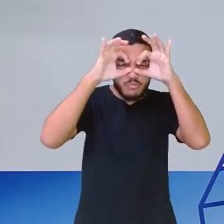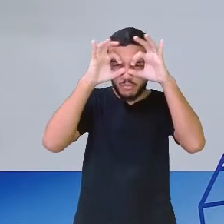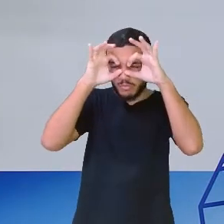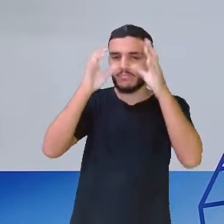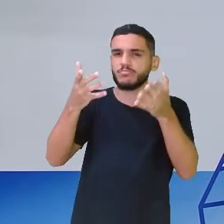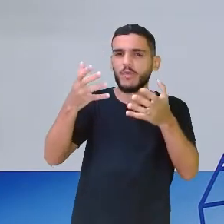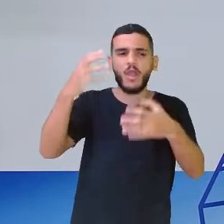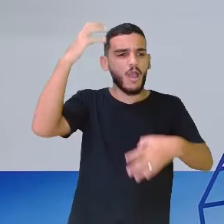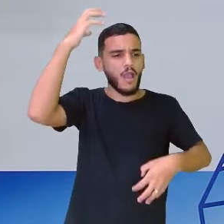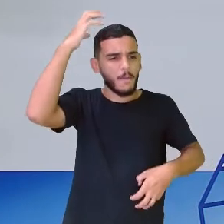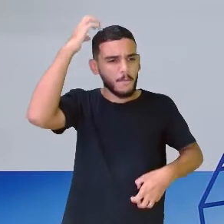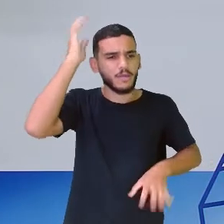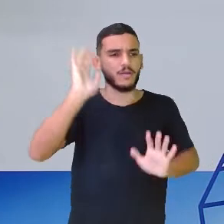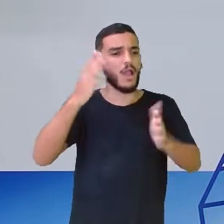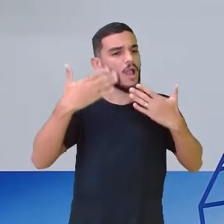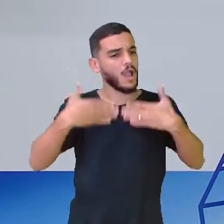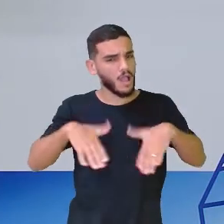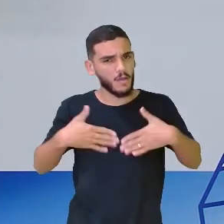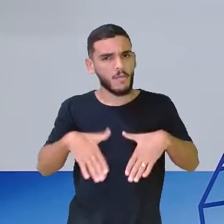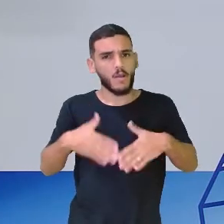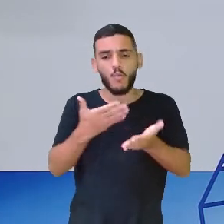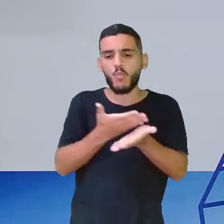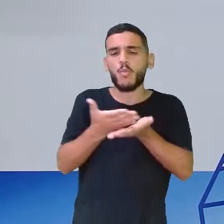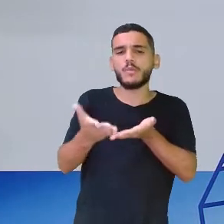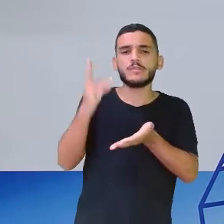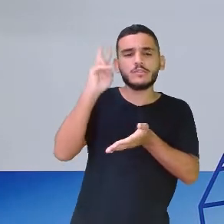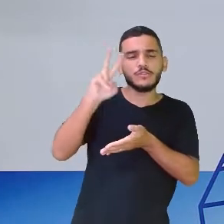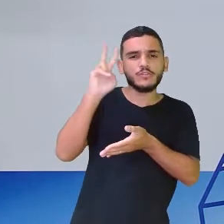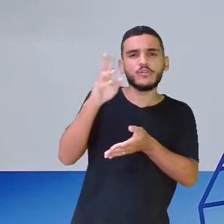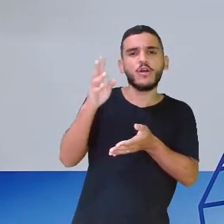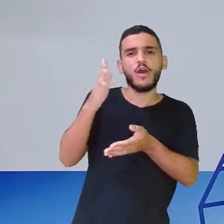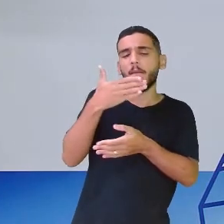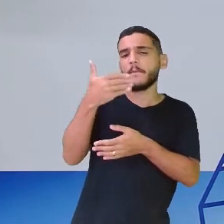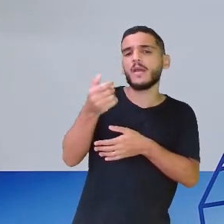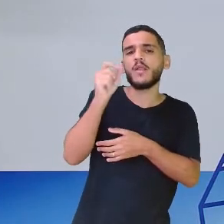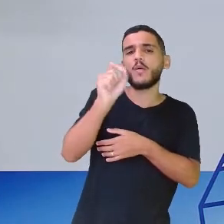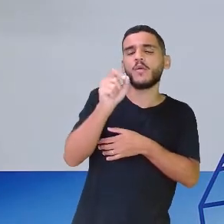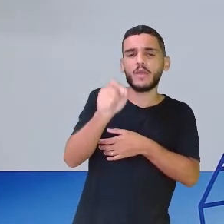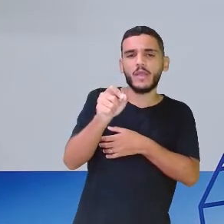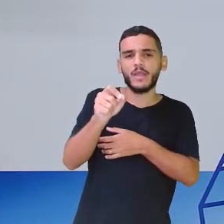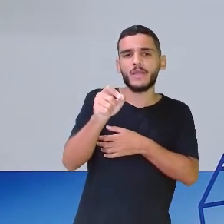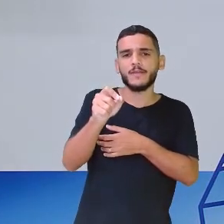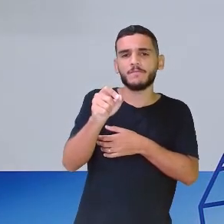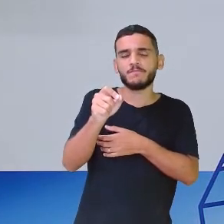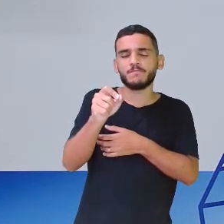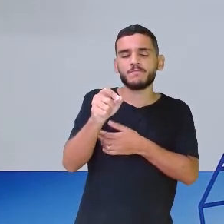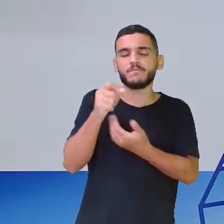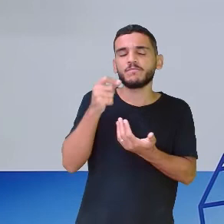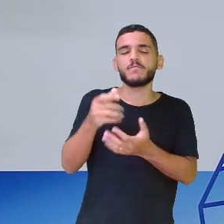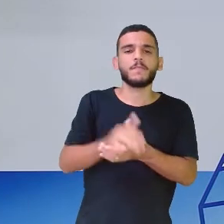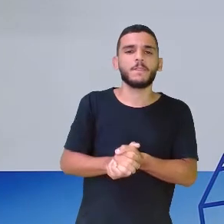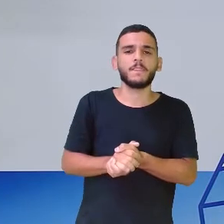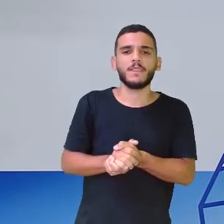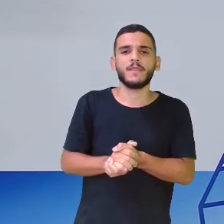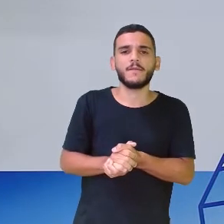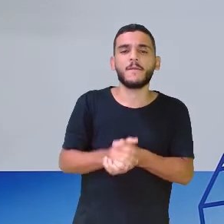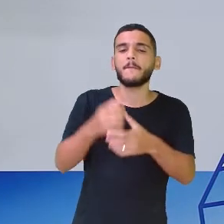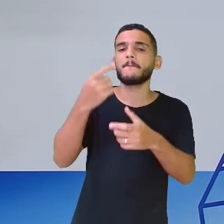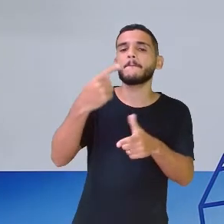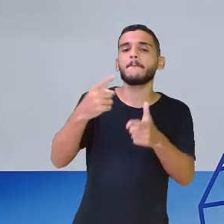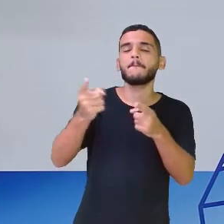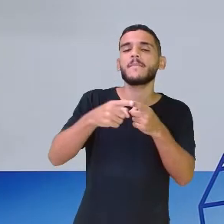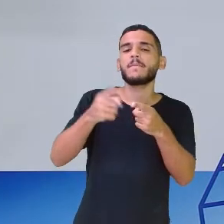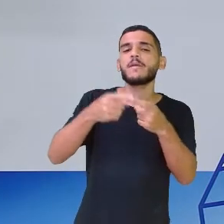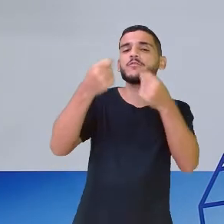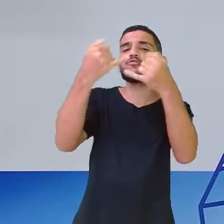macaco, para começar do começo, melhor ouvir a vítima. Primeiro,